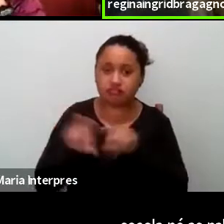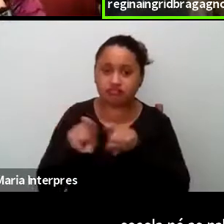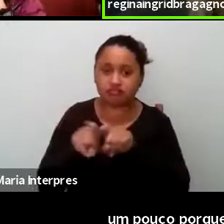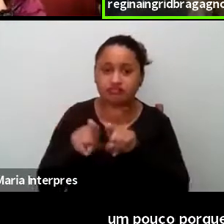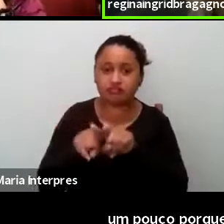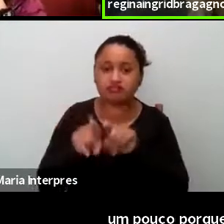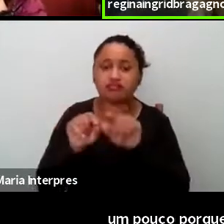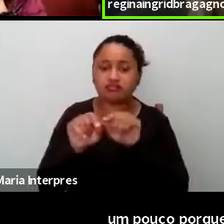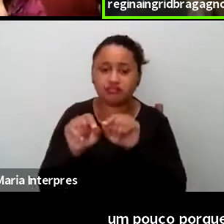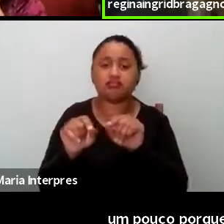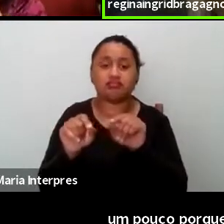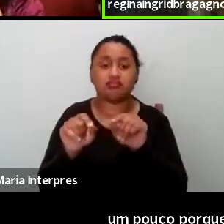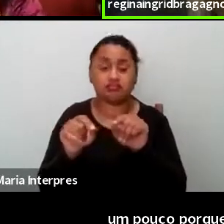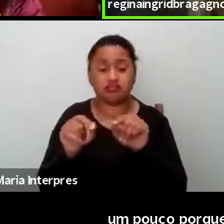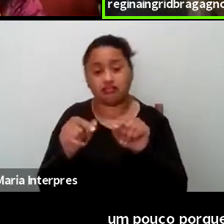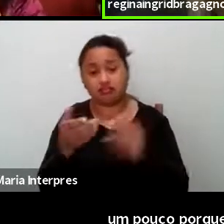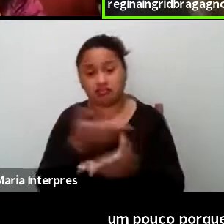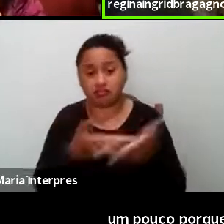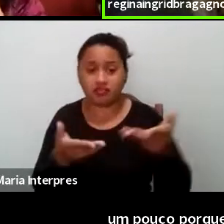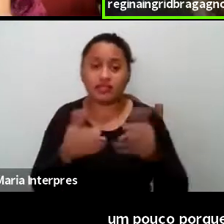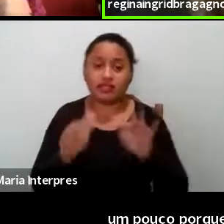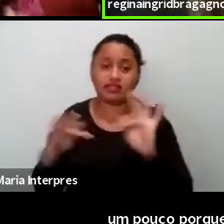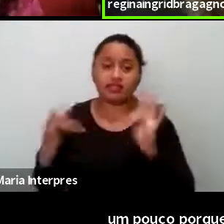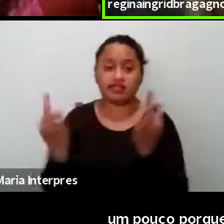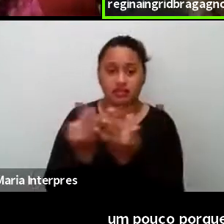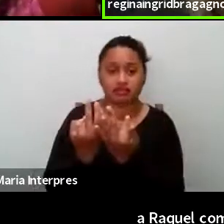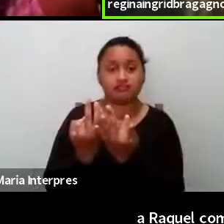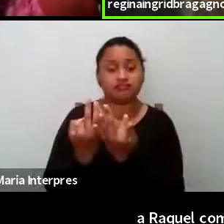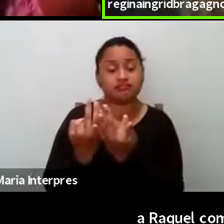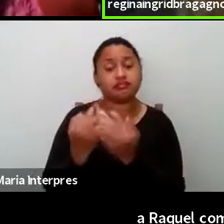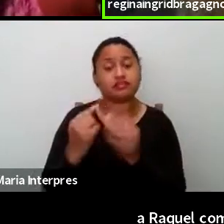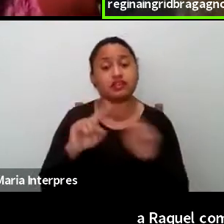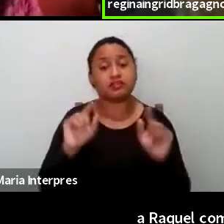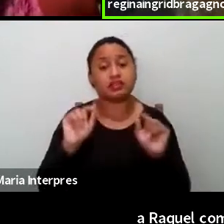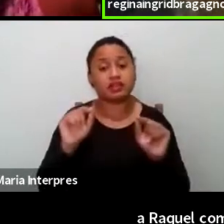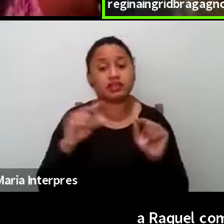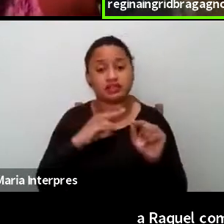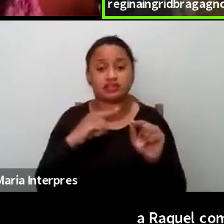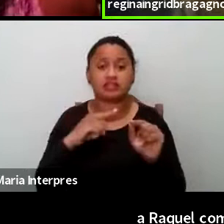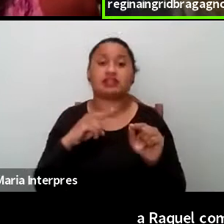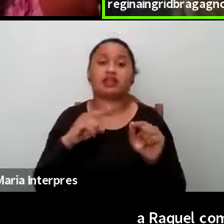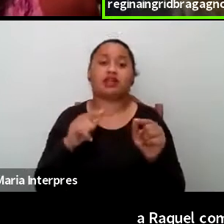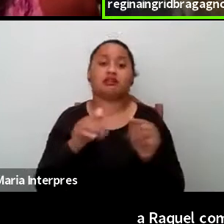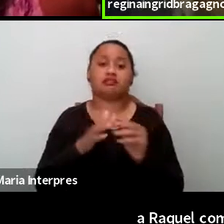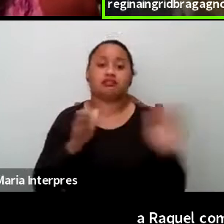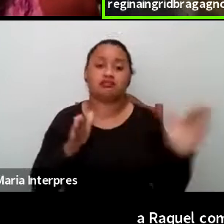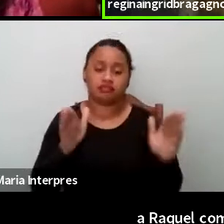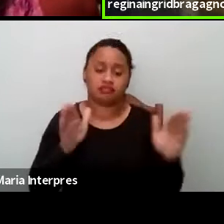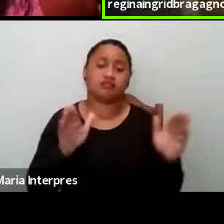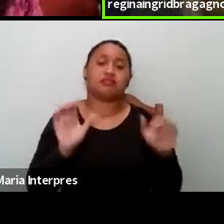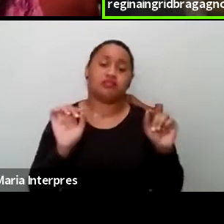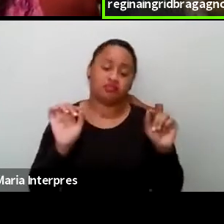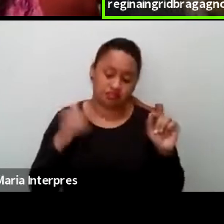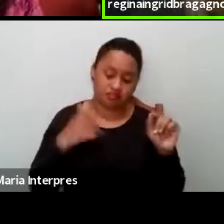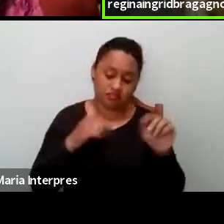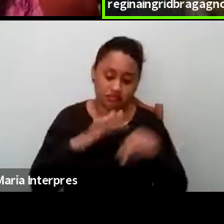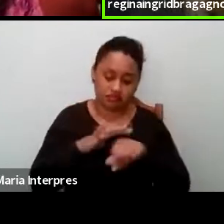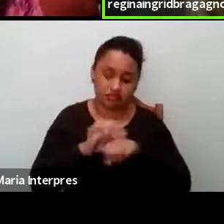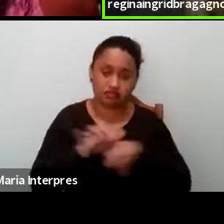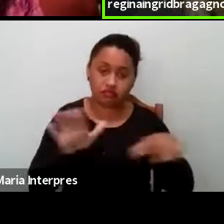nesse diálogo com as famílias, agora o que a gente reconhece nesse período pandêmico como potente, né?